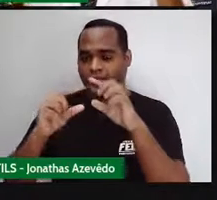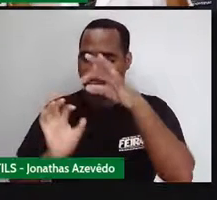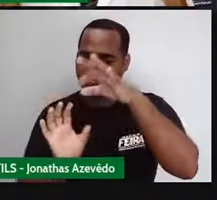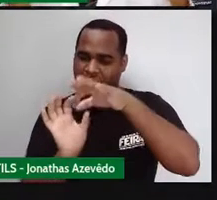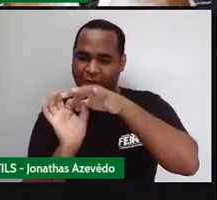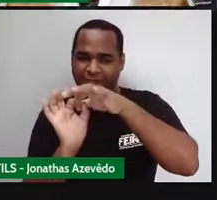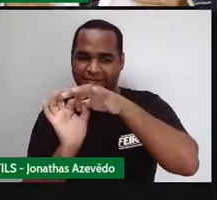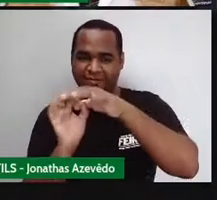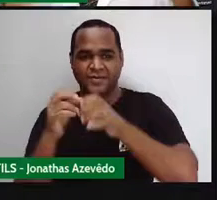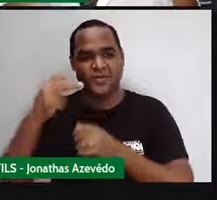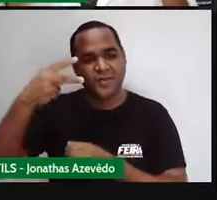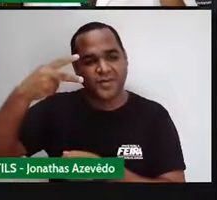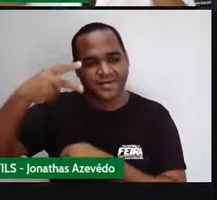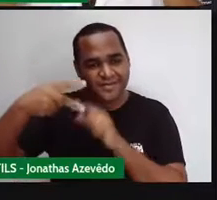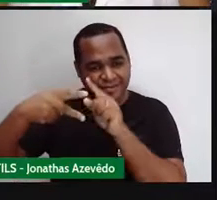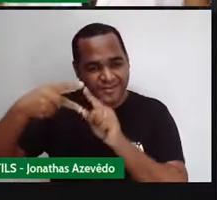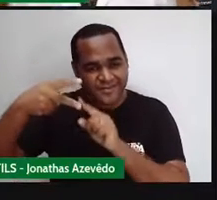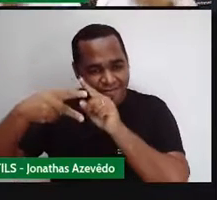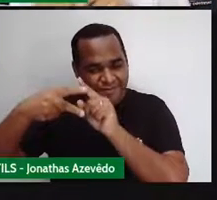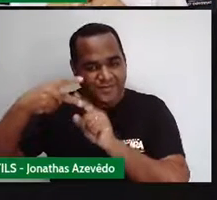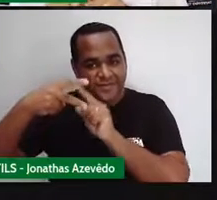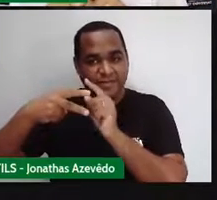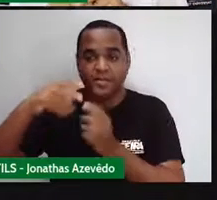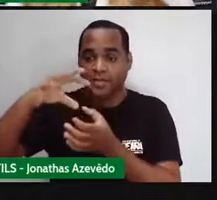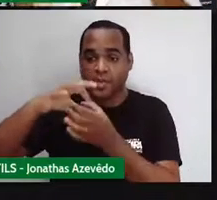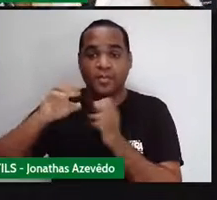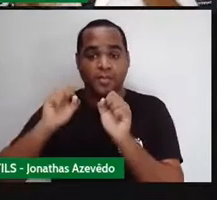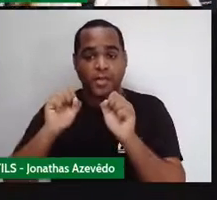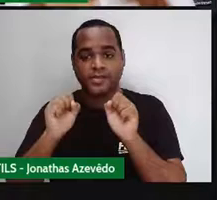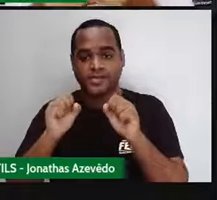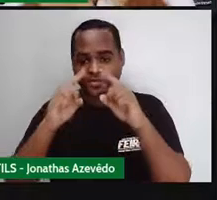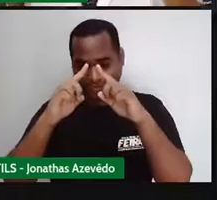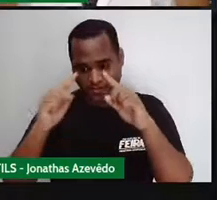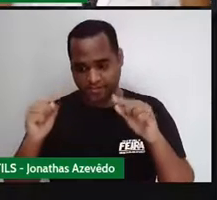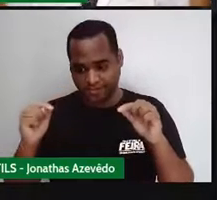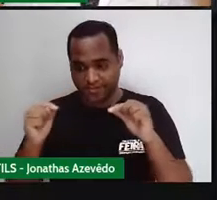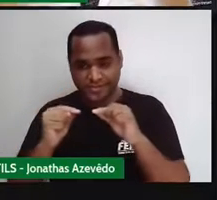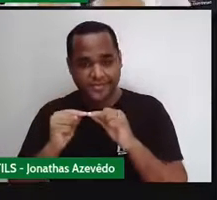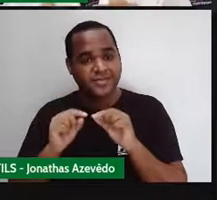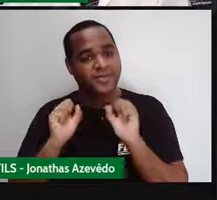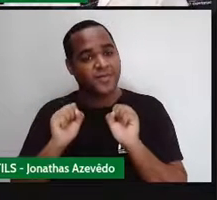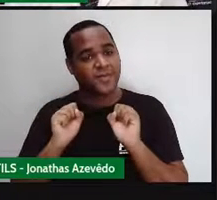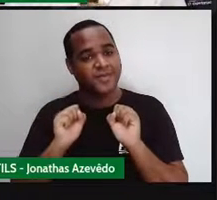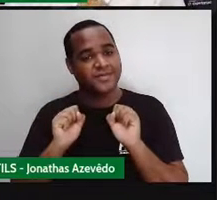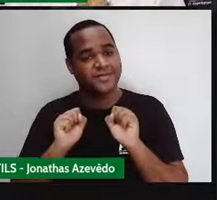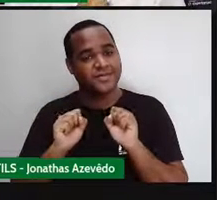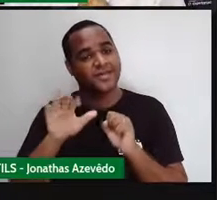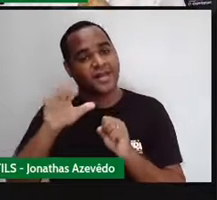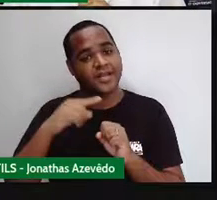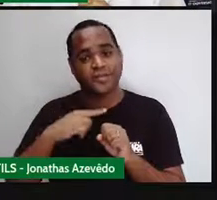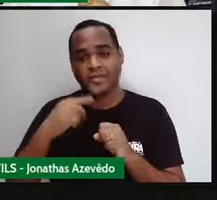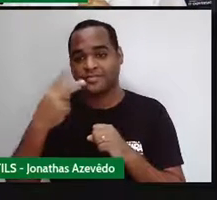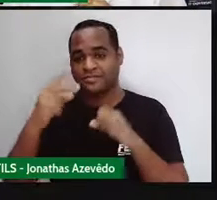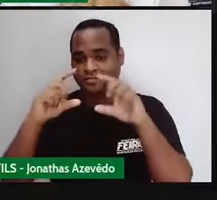e cada um aí, ó, forma o retângulo todo. São duas metades daquele retângulo maior.